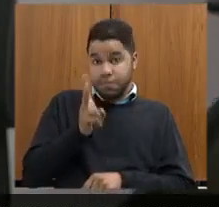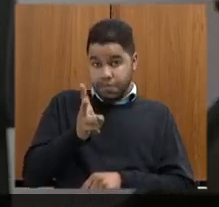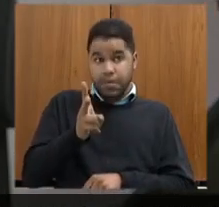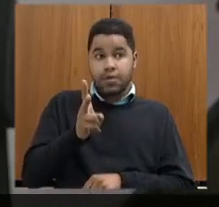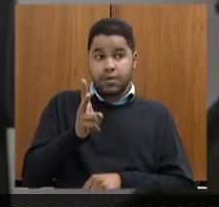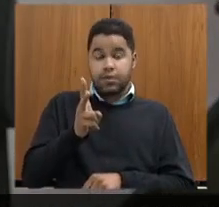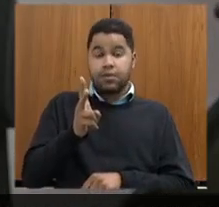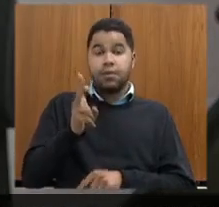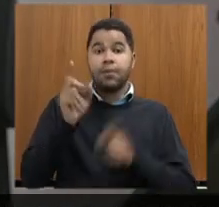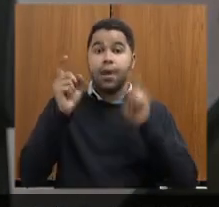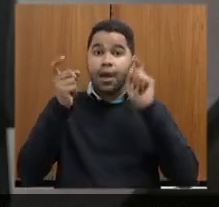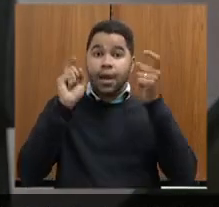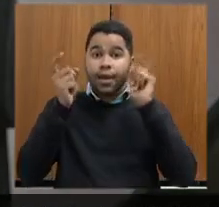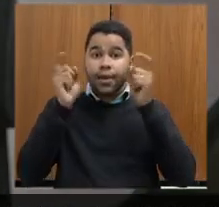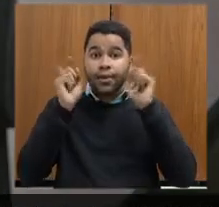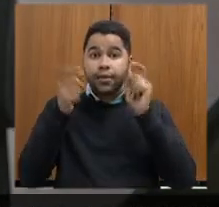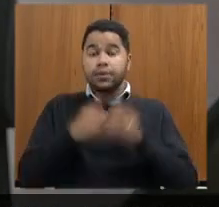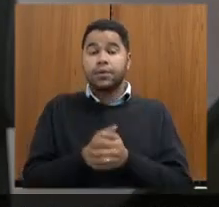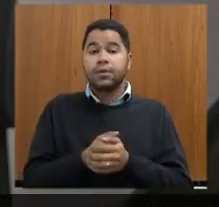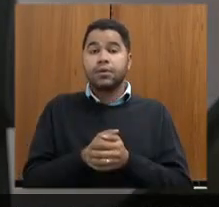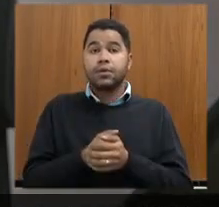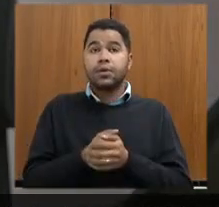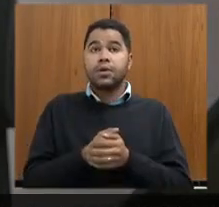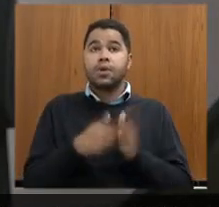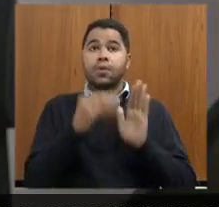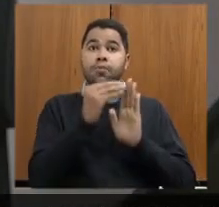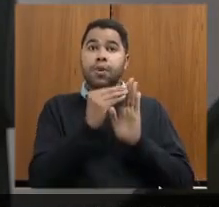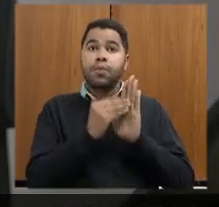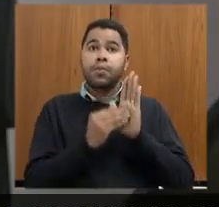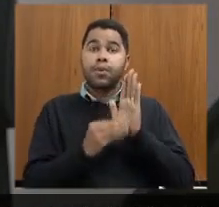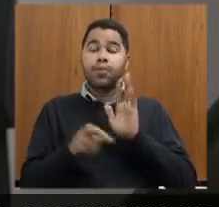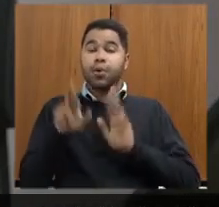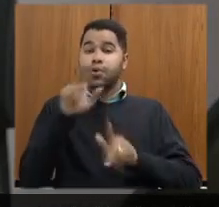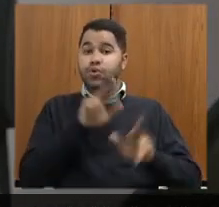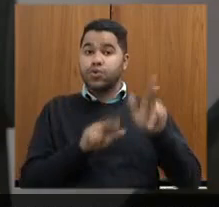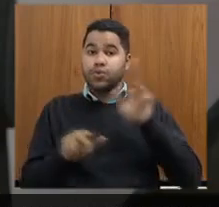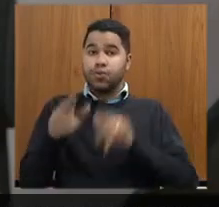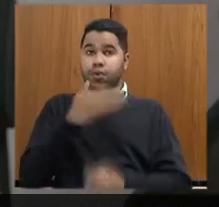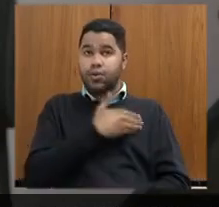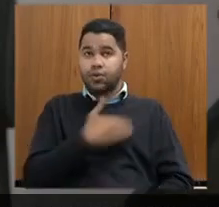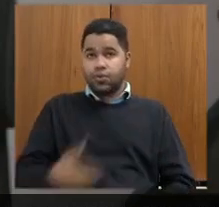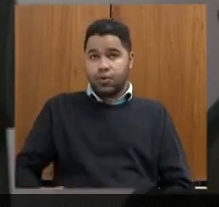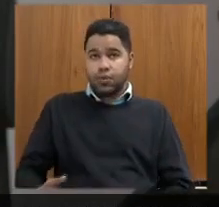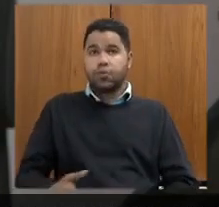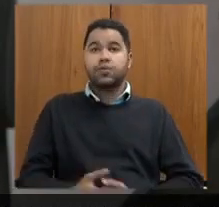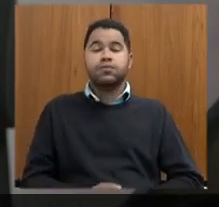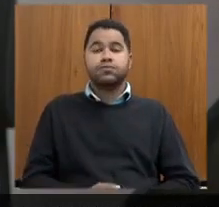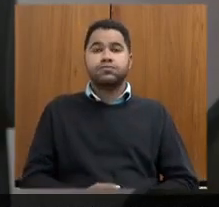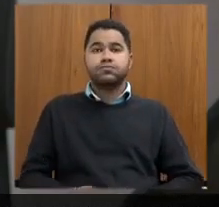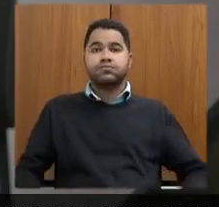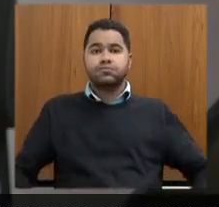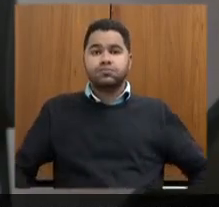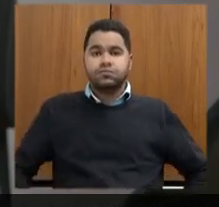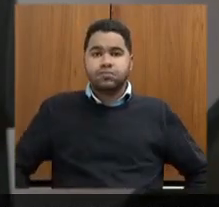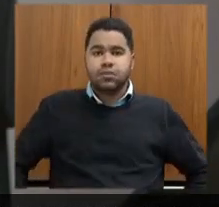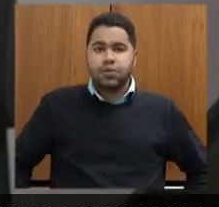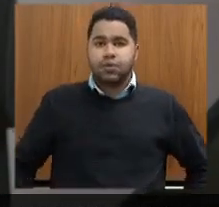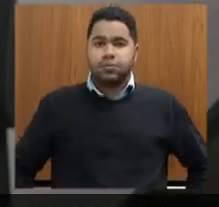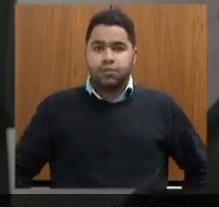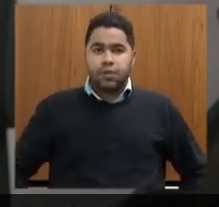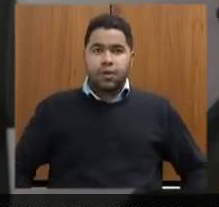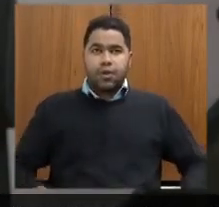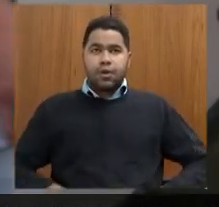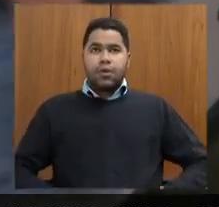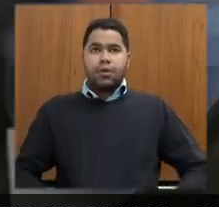houve aí colocações diversas em relação ao governo e não foi colocado aqui em